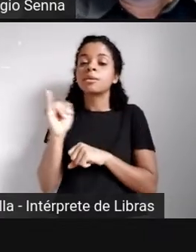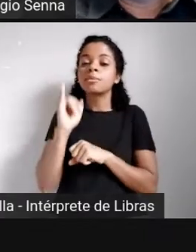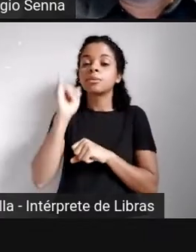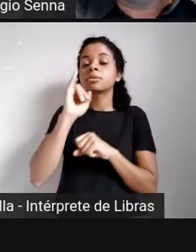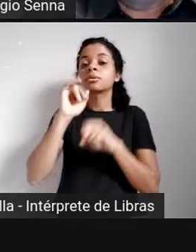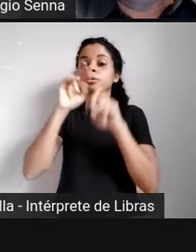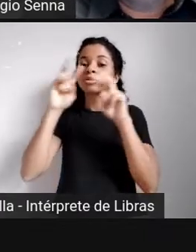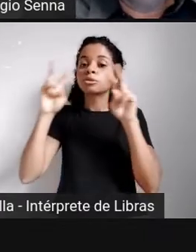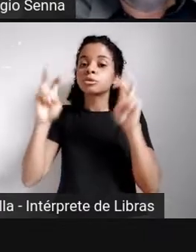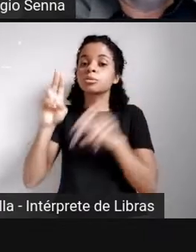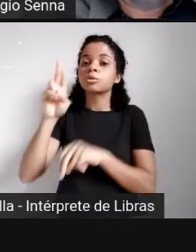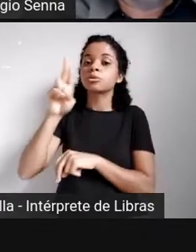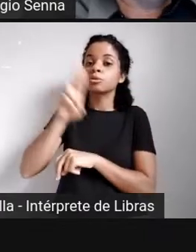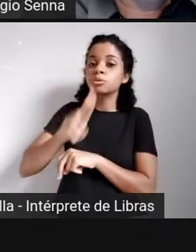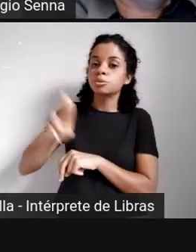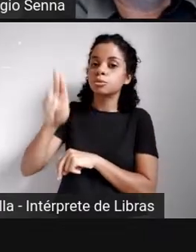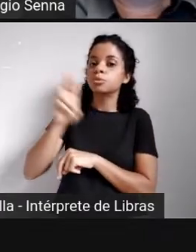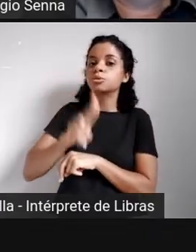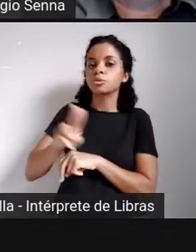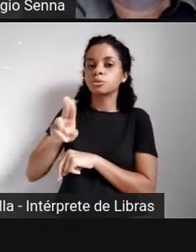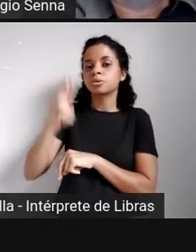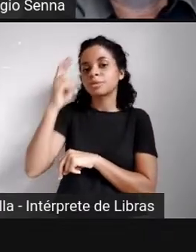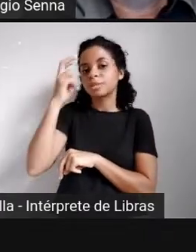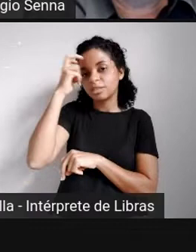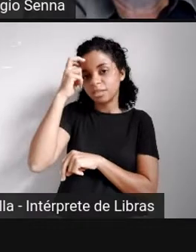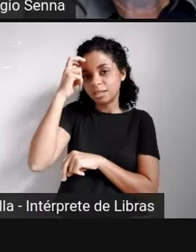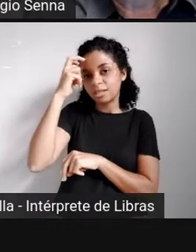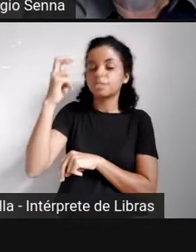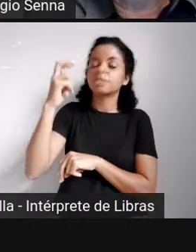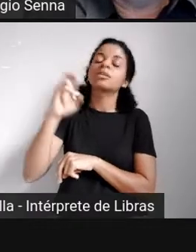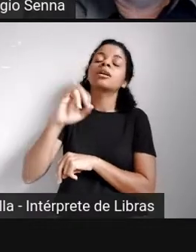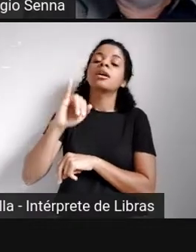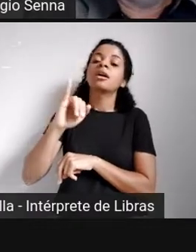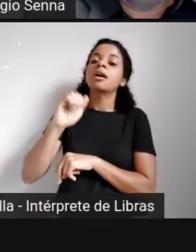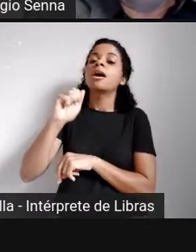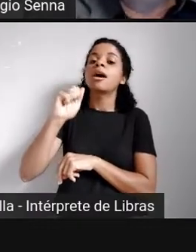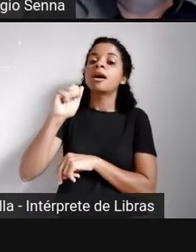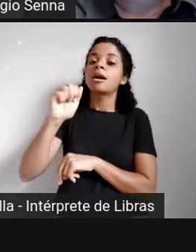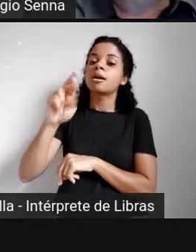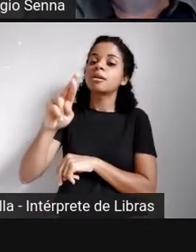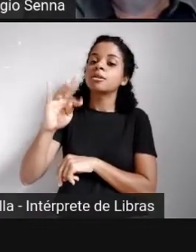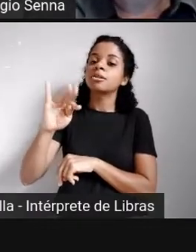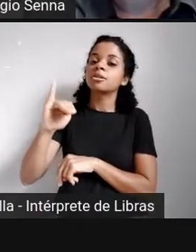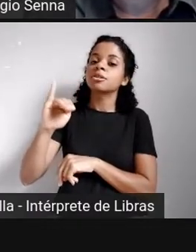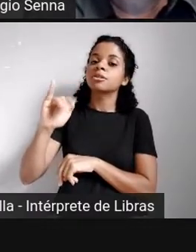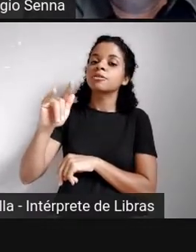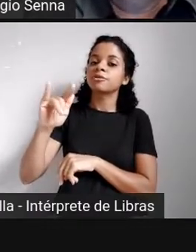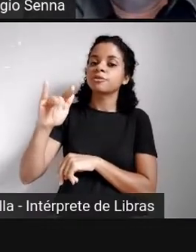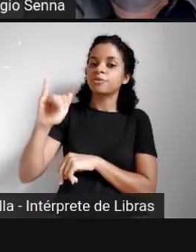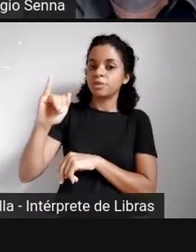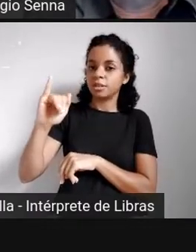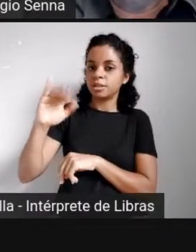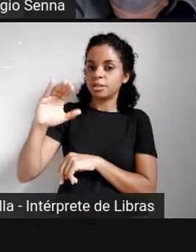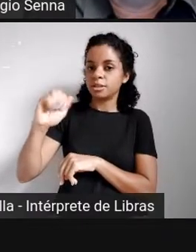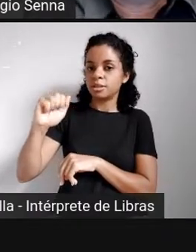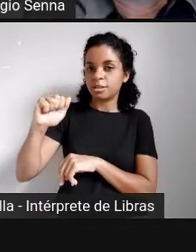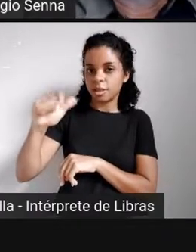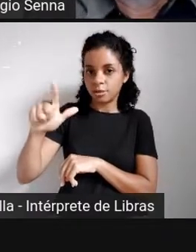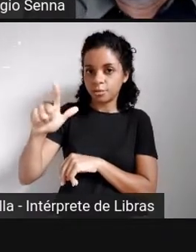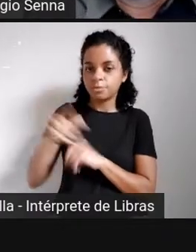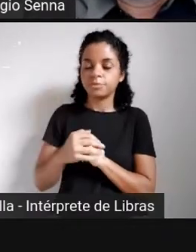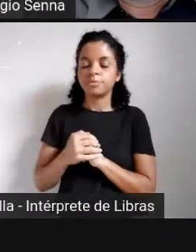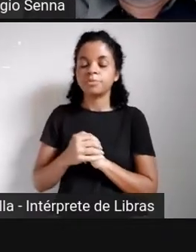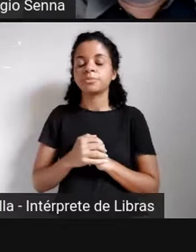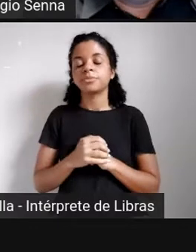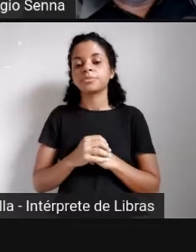da proliferação do uso das inteligências artificiais e levantar essas possíveis dificuldades.